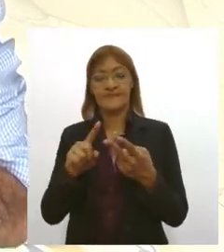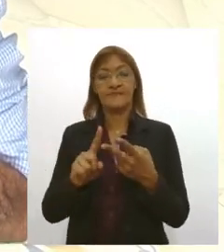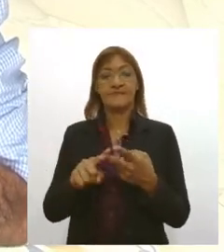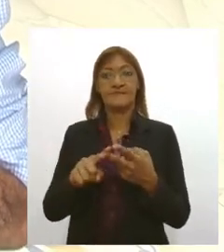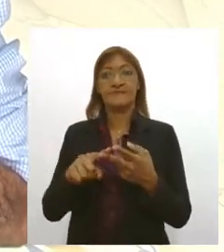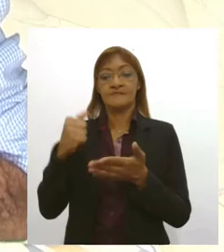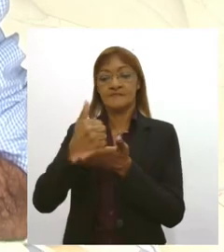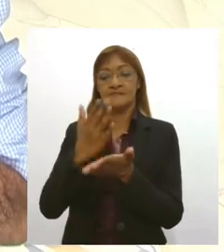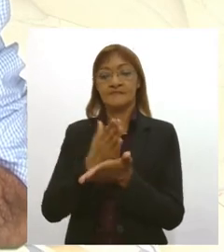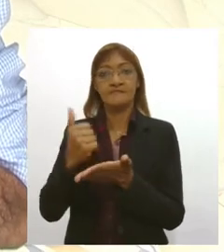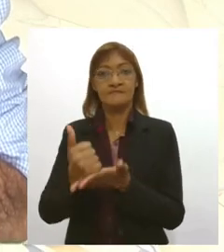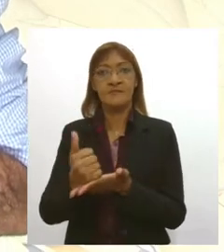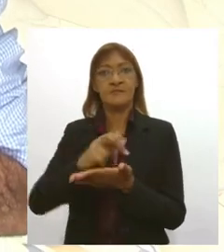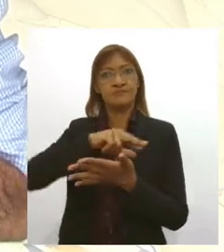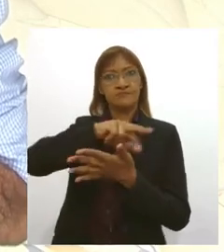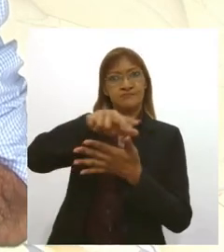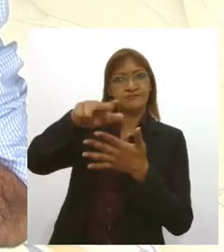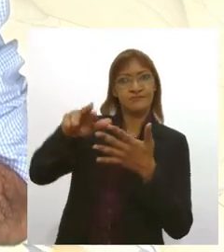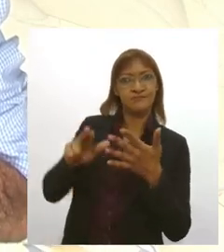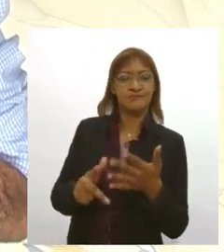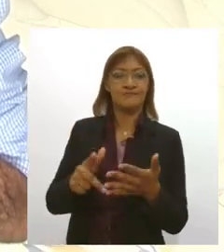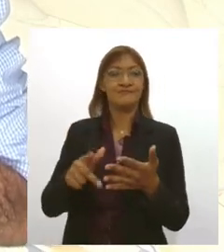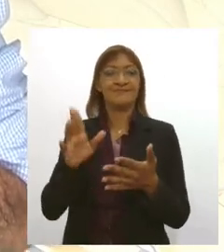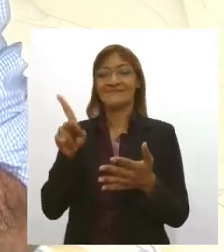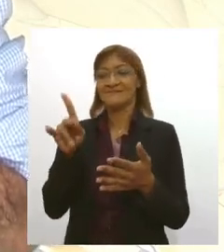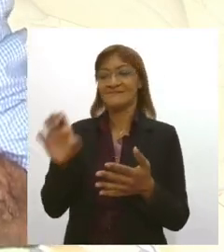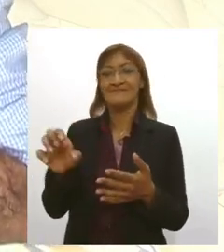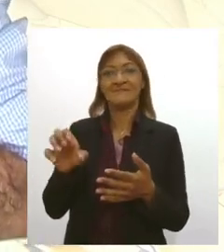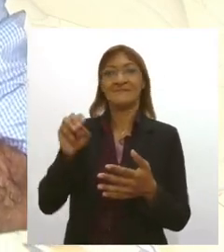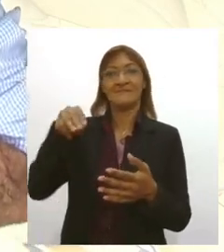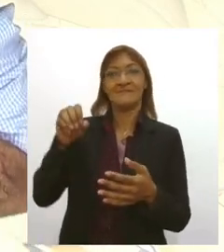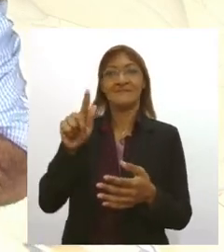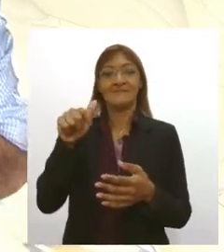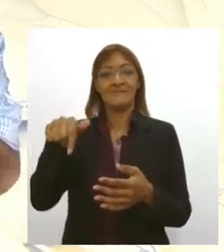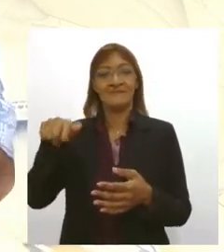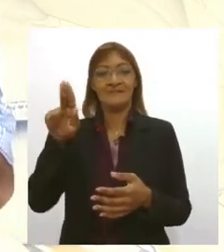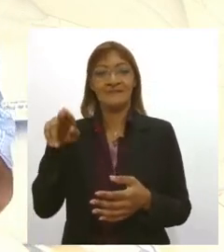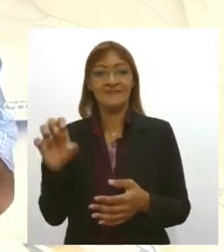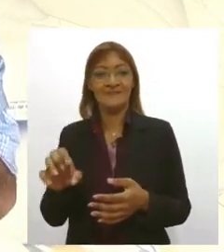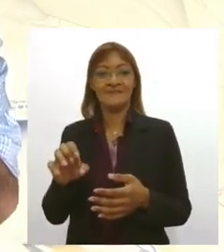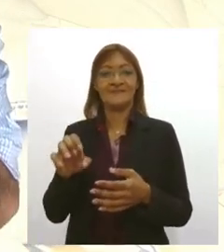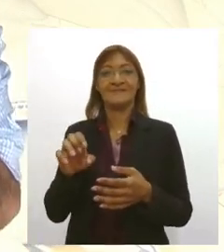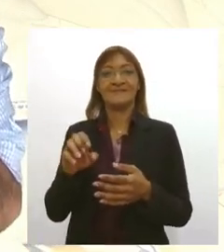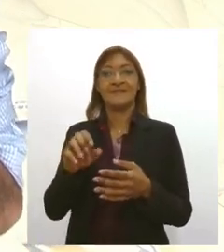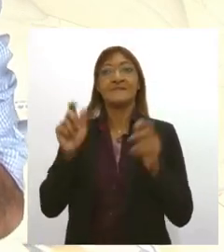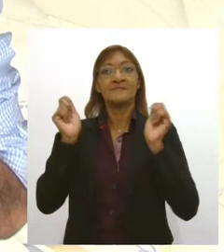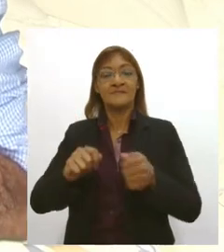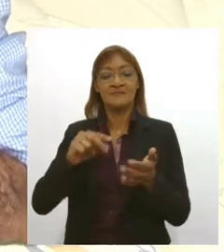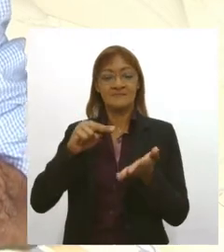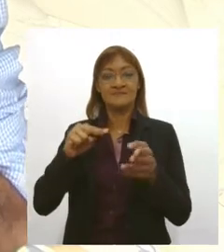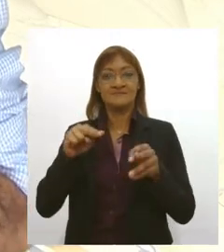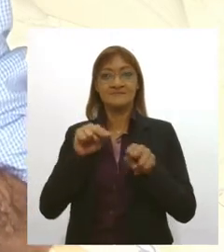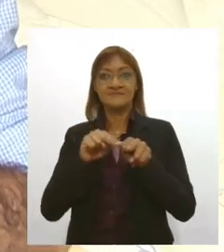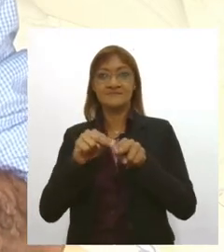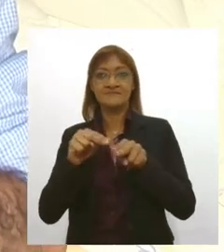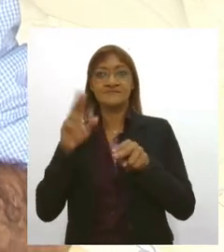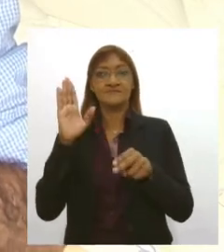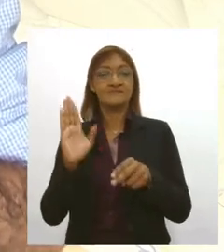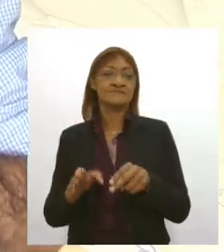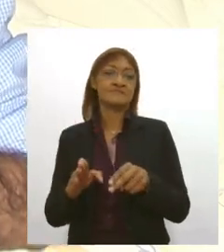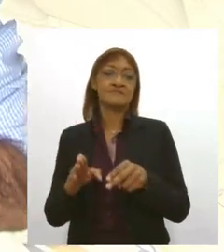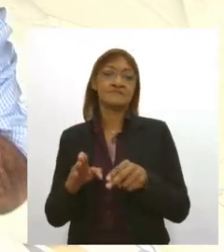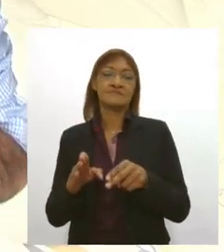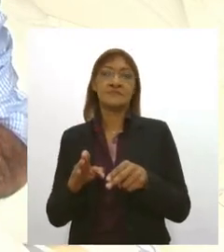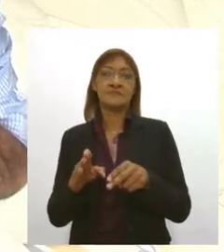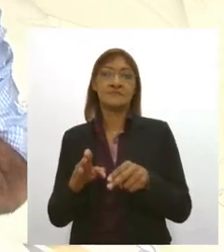macaxeira bolo de pulpa pé de moleque ponetão de macaxeira massa para pizza massa de pastel ou seja